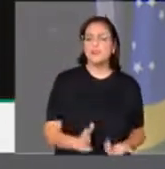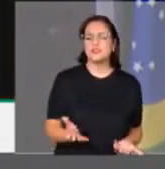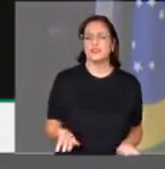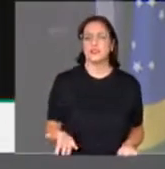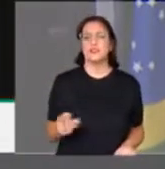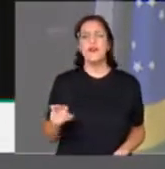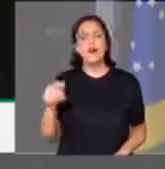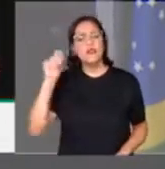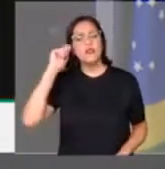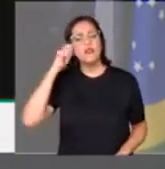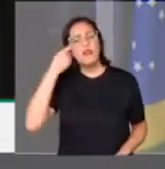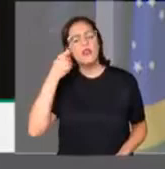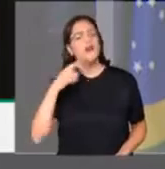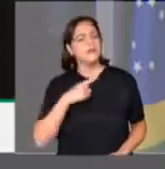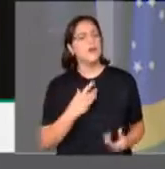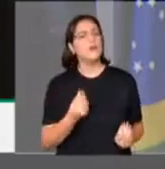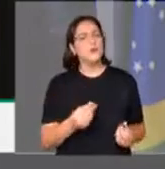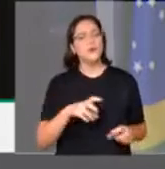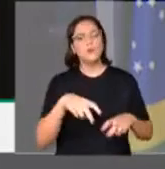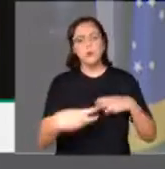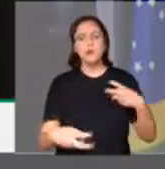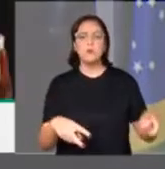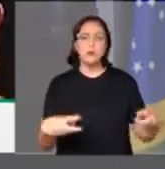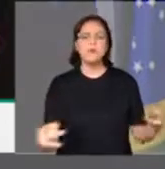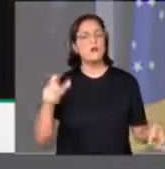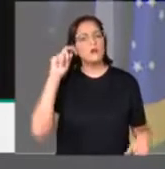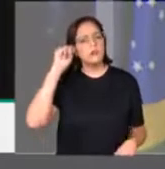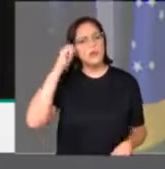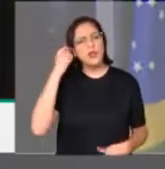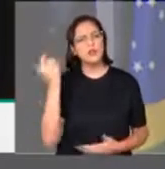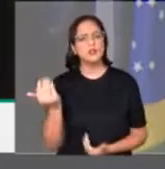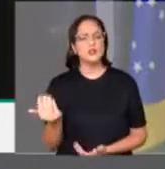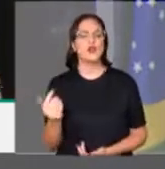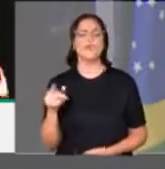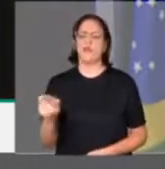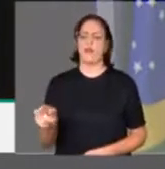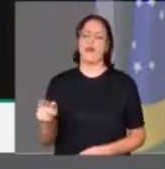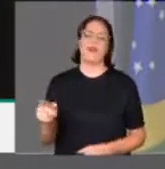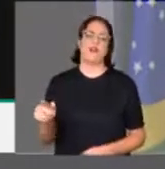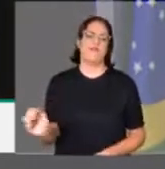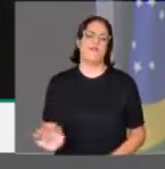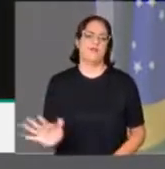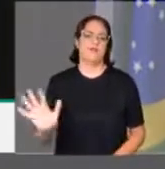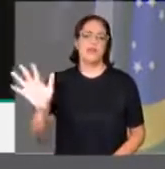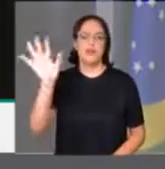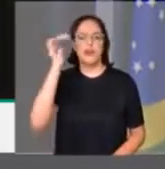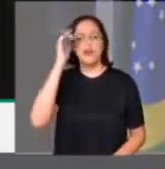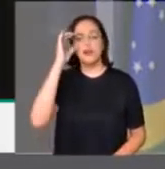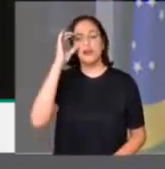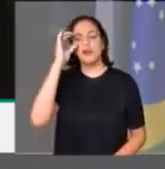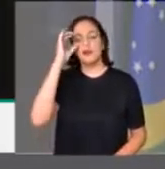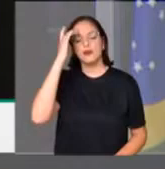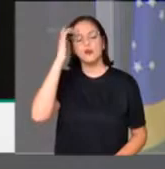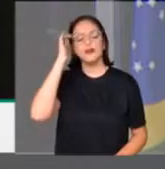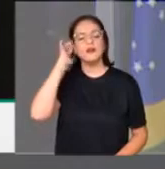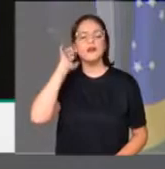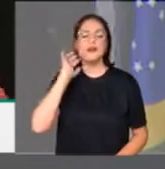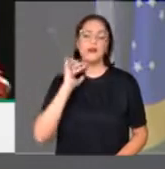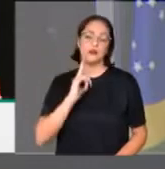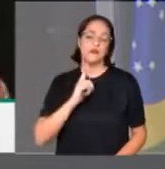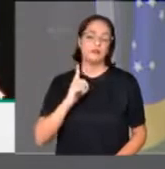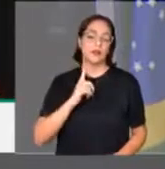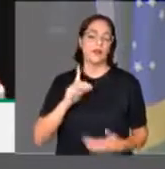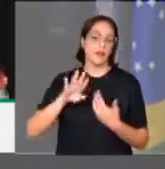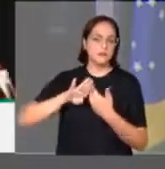vitima jovens negros filhos de mulheres como Marielle, mulher favelada, num país de militarização dos espaços de